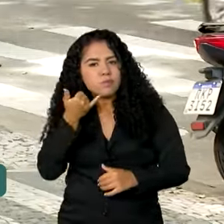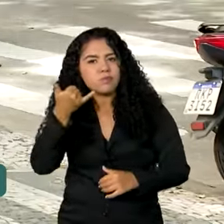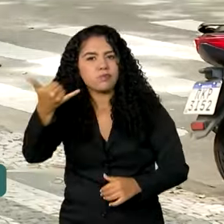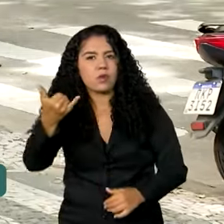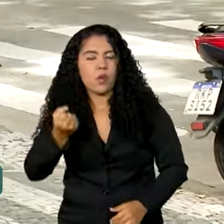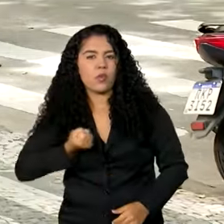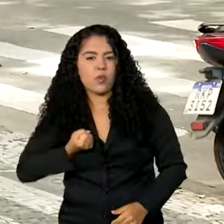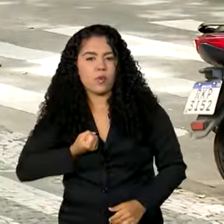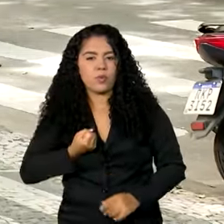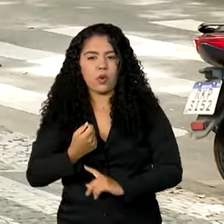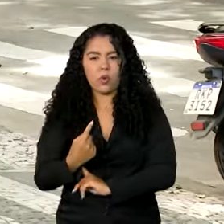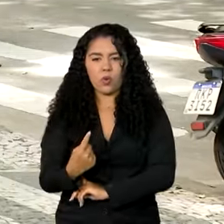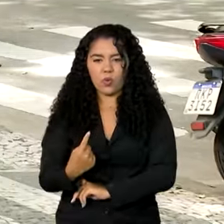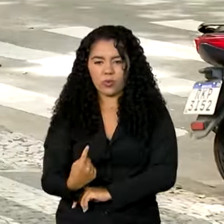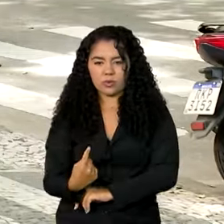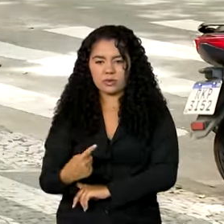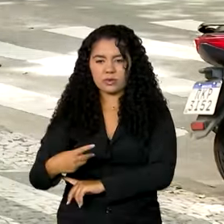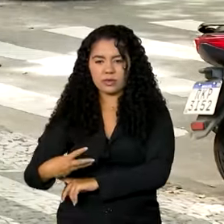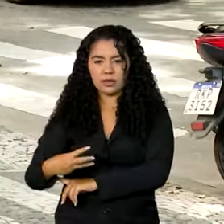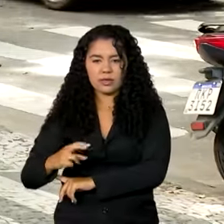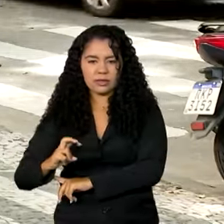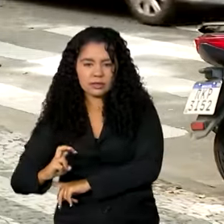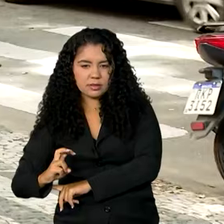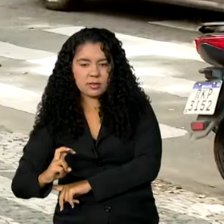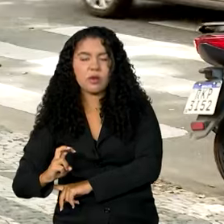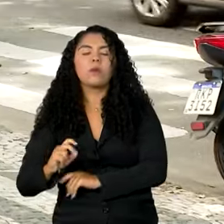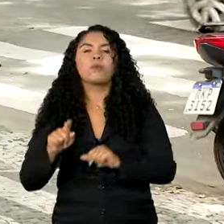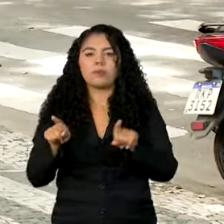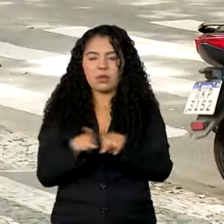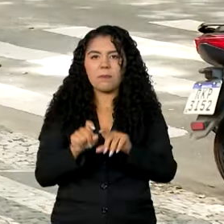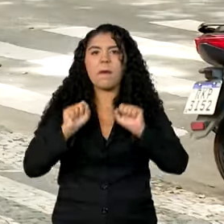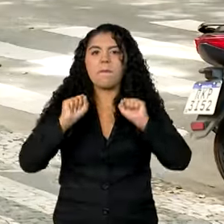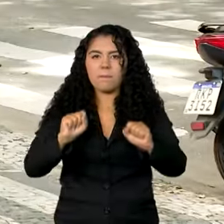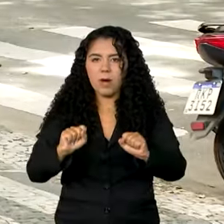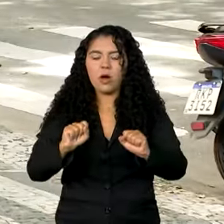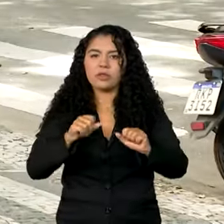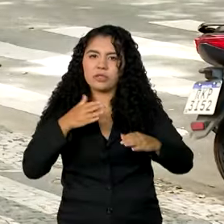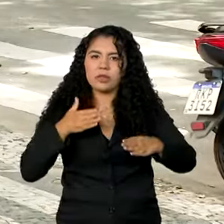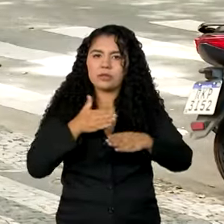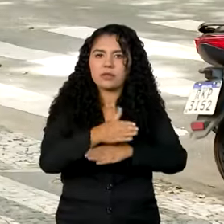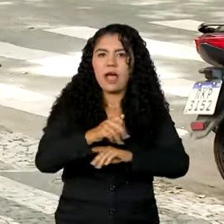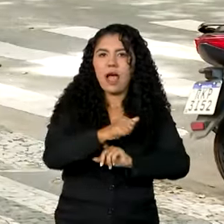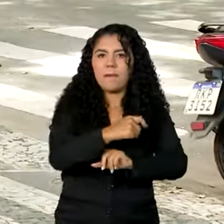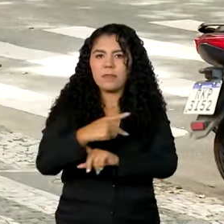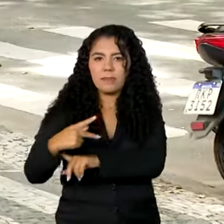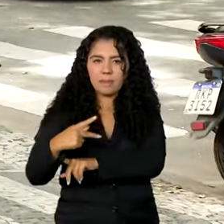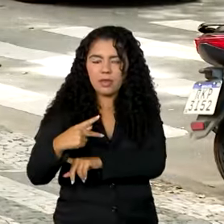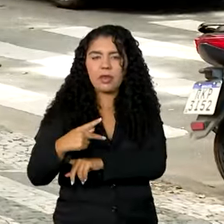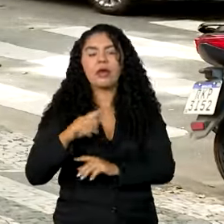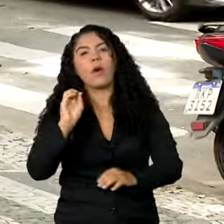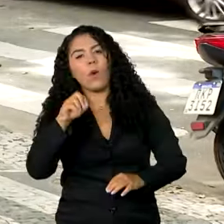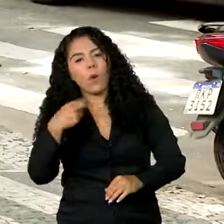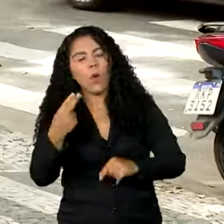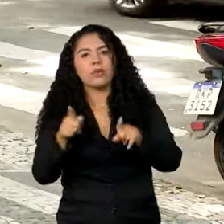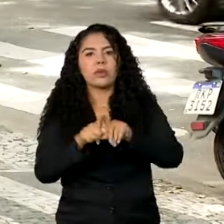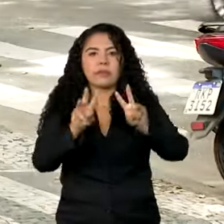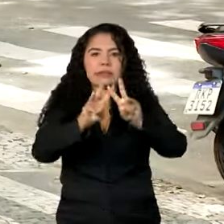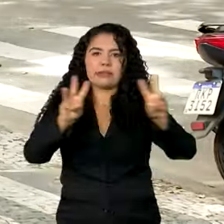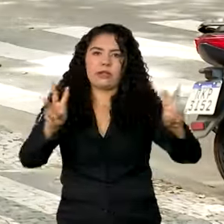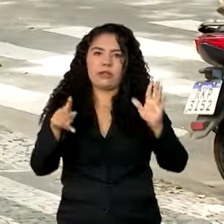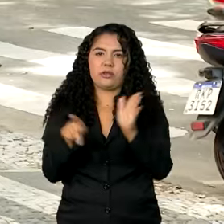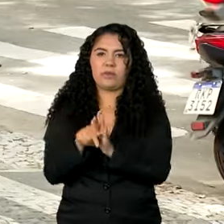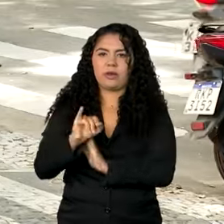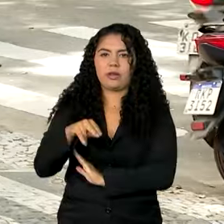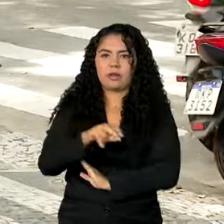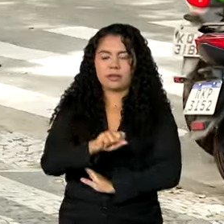discando pelo número 135, pode ser feito pelo aplicativo meu INSS, ou no site da instituição, ainda